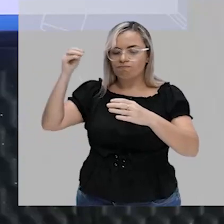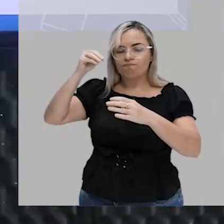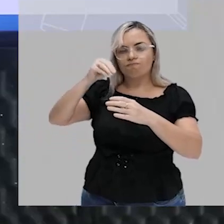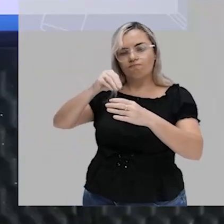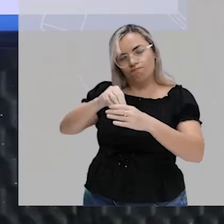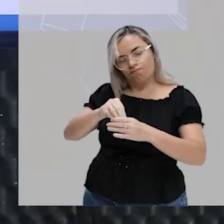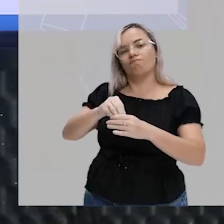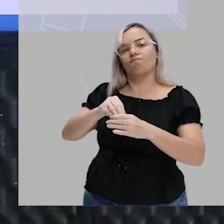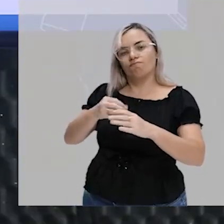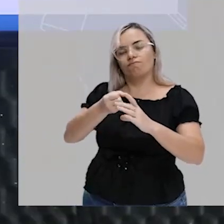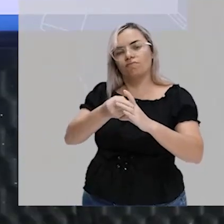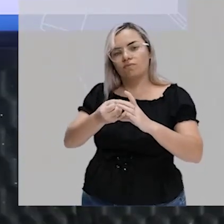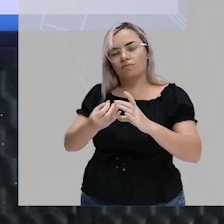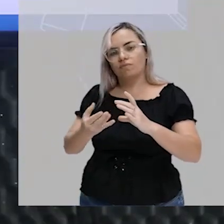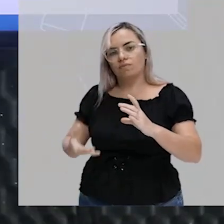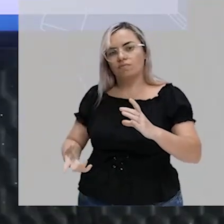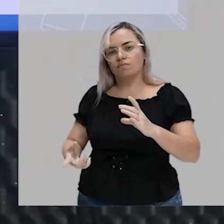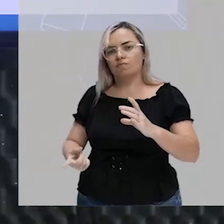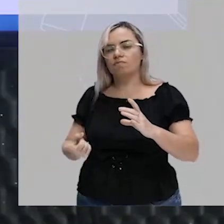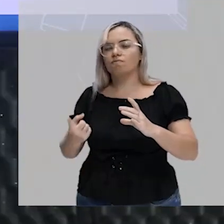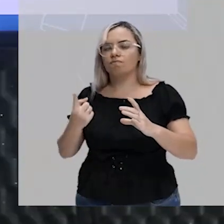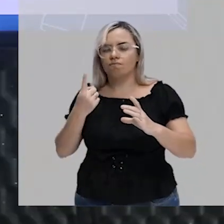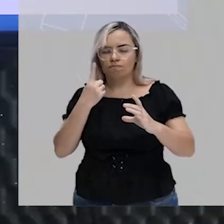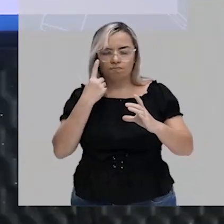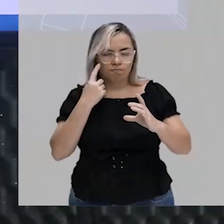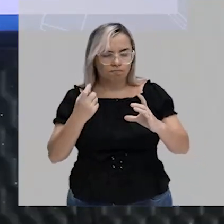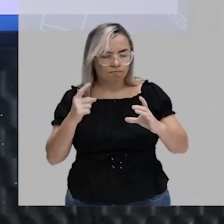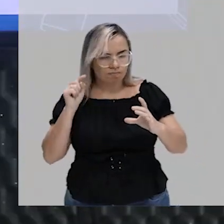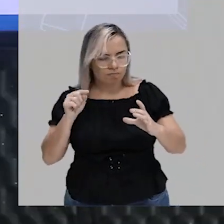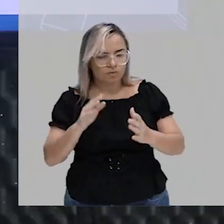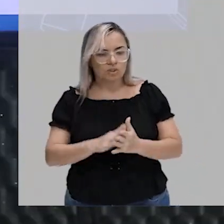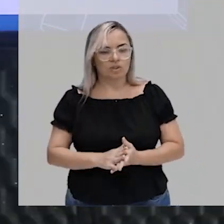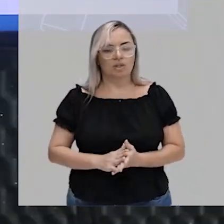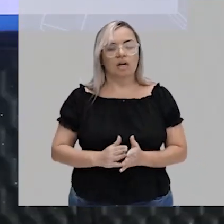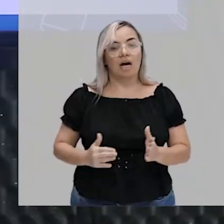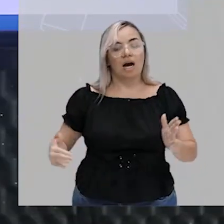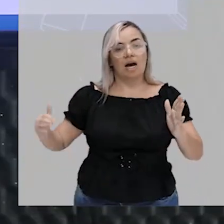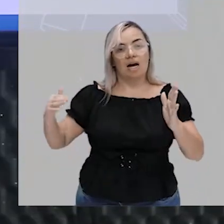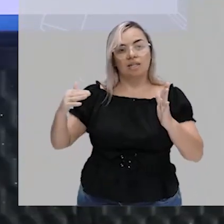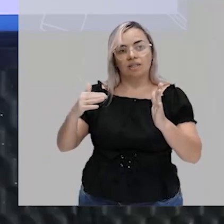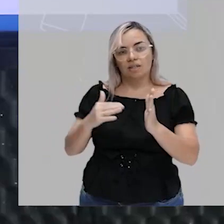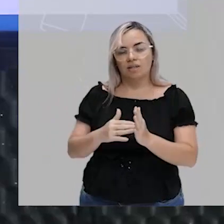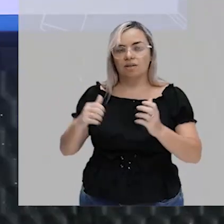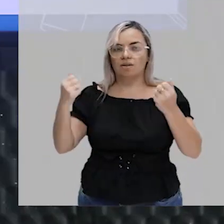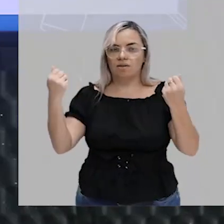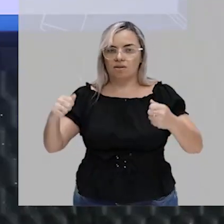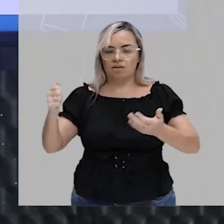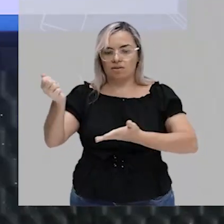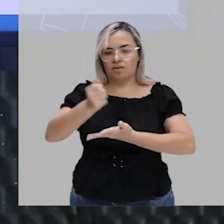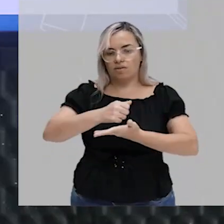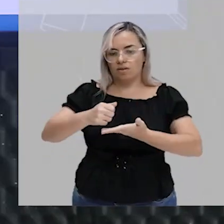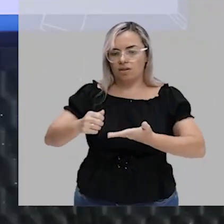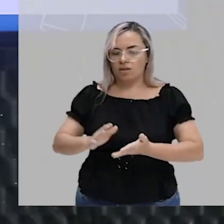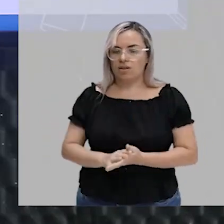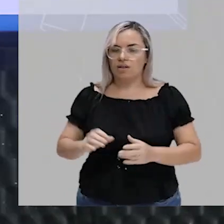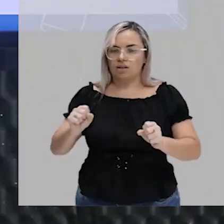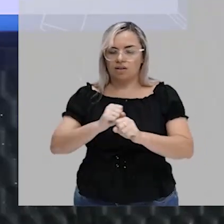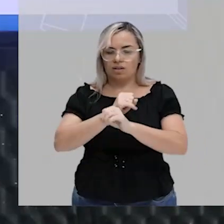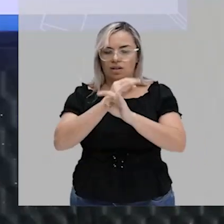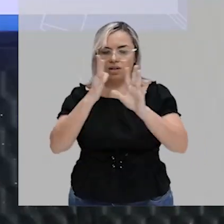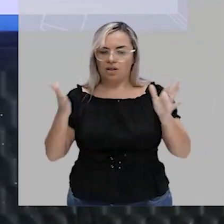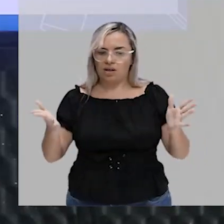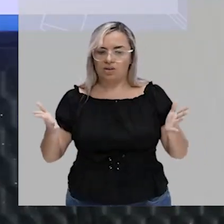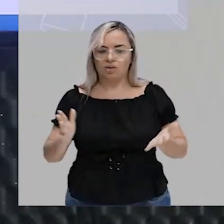conjunto, os meus limites, no caso, o menos 10 e o mais 10, tá? Obviamente, eu não vou colocar menos 10 e mais 10,